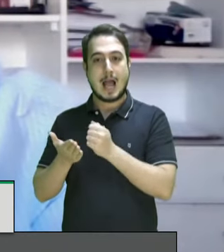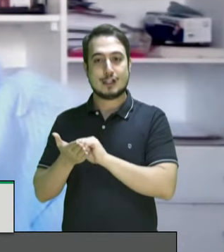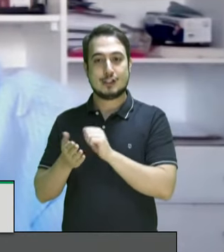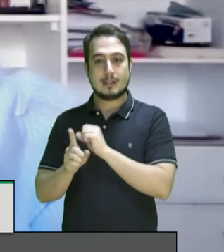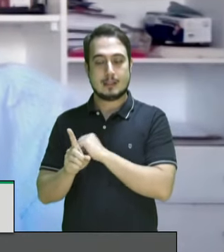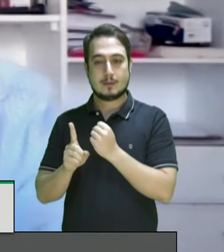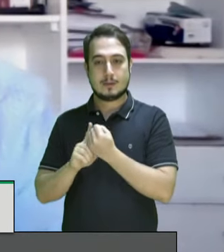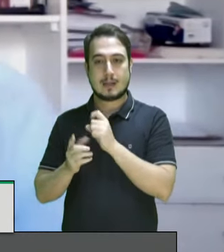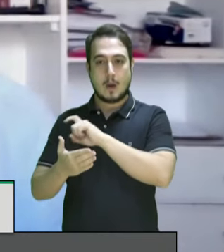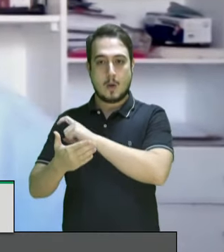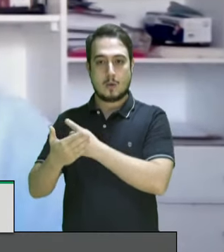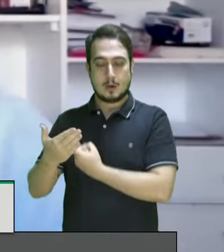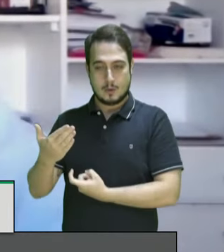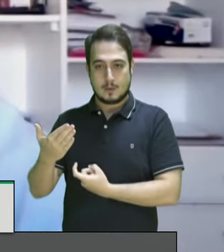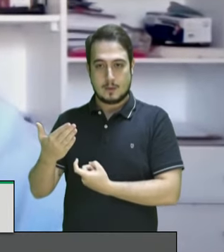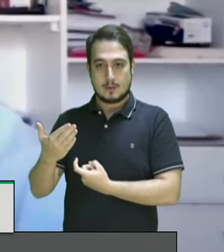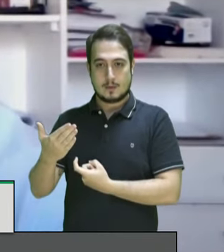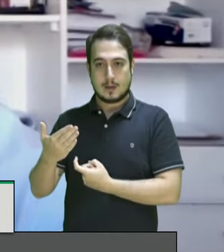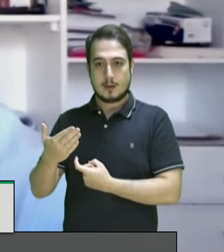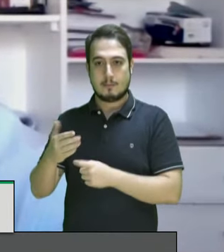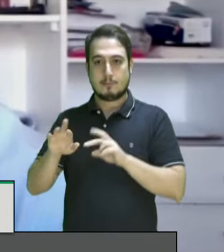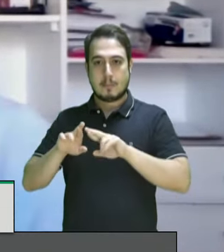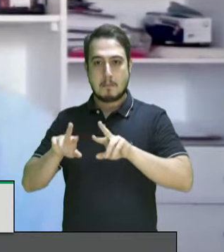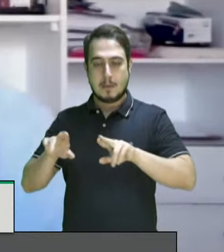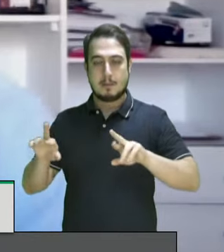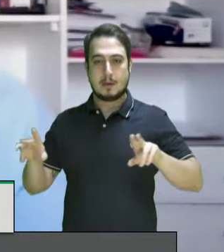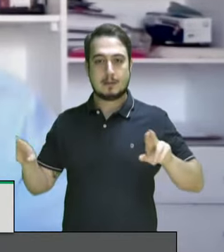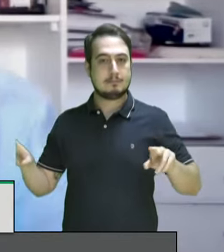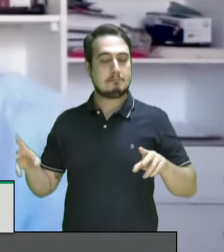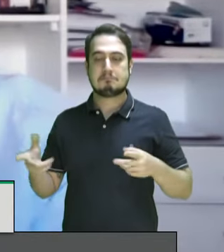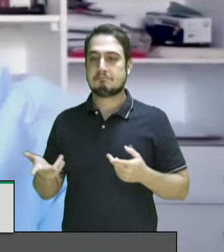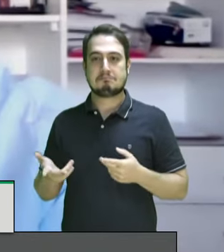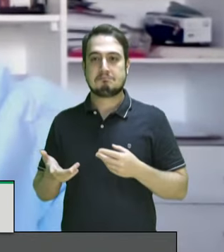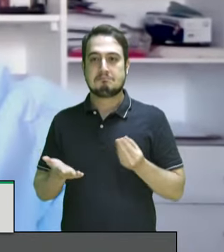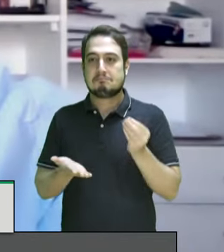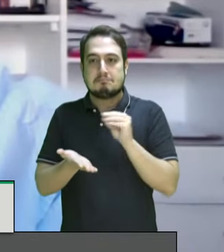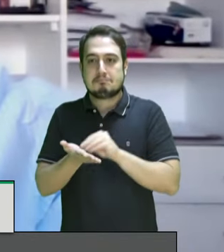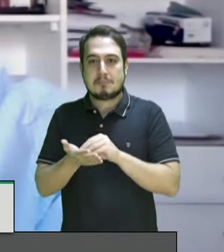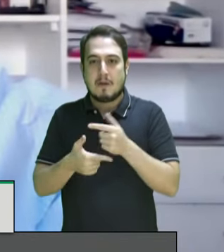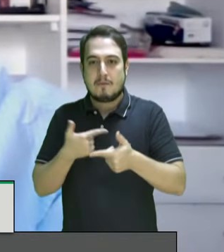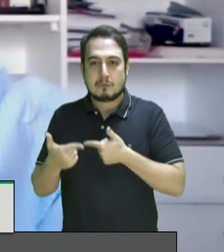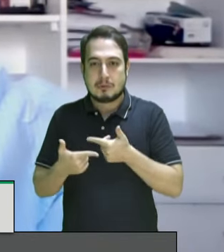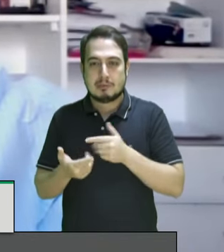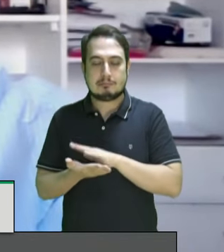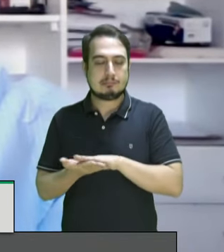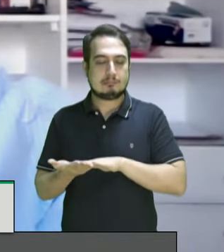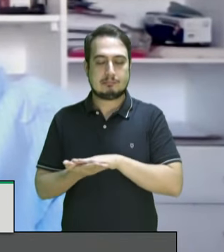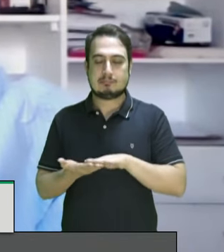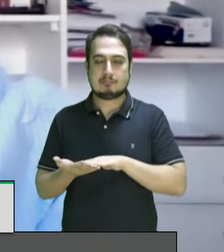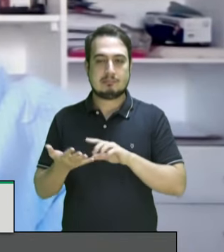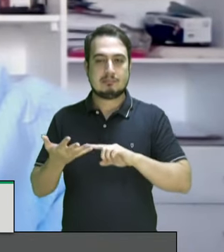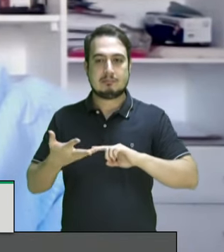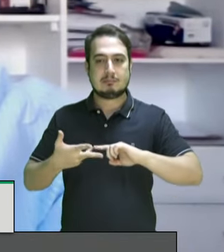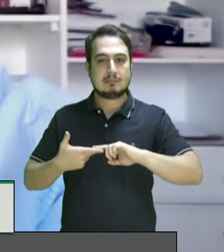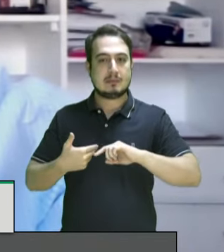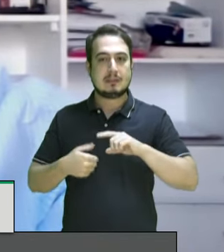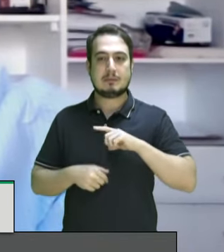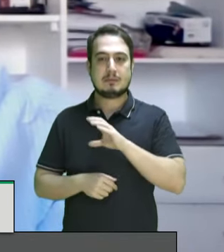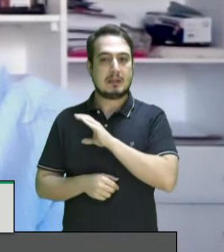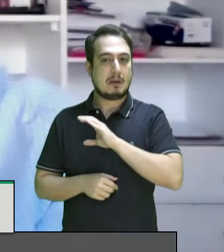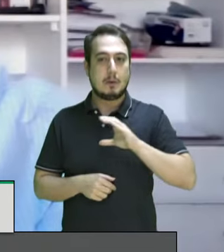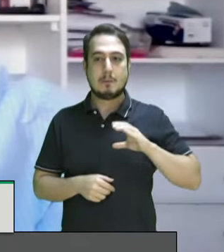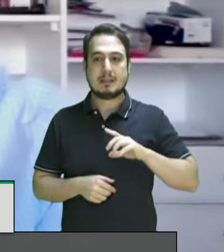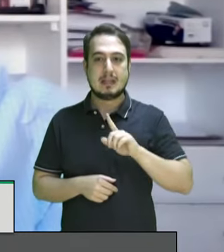quilombola enquanto programa intersetorial não parece mais estar em funcionamento não tendo seu comitê gestor se